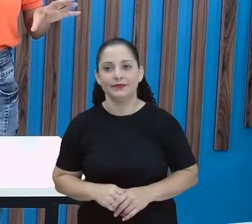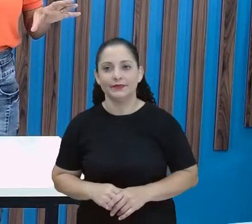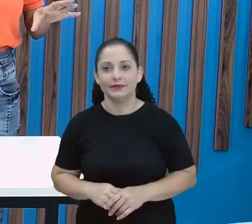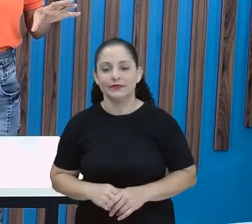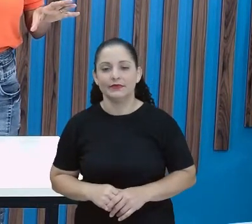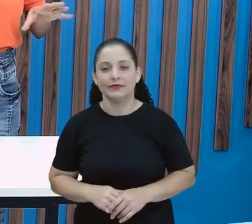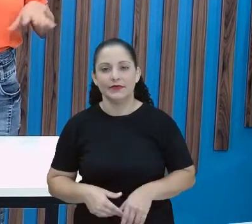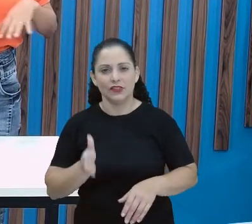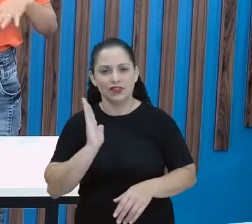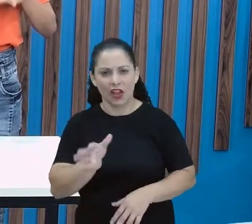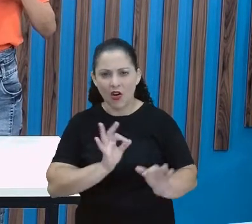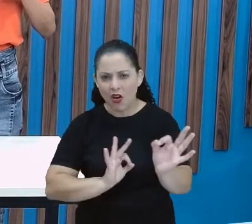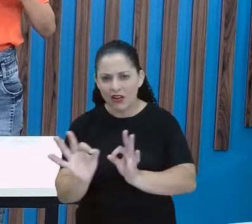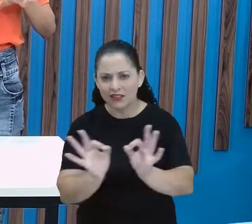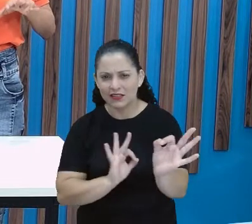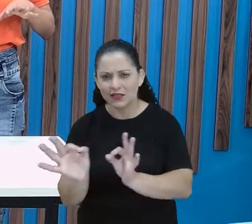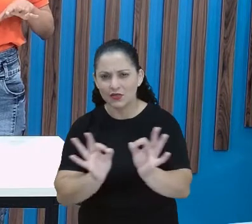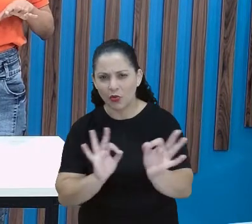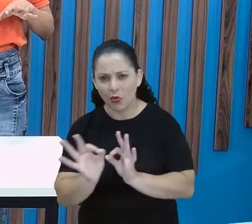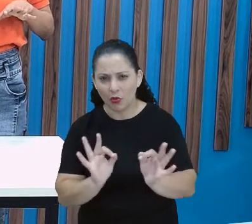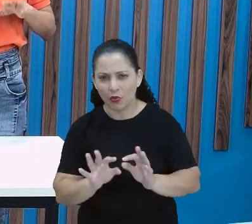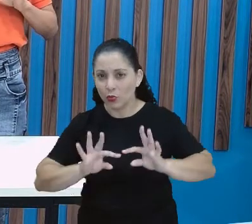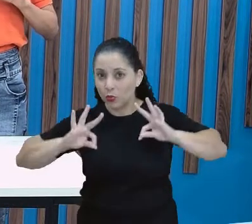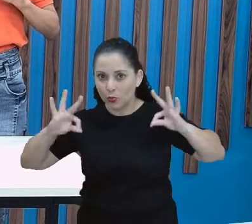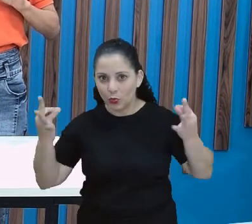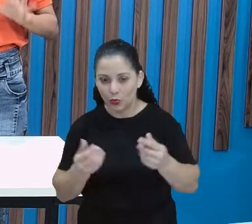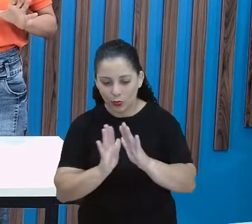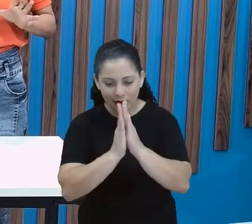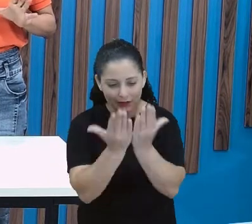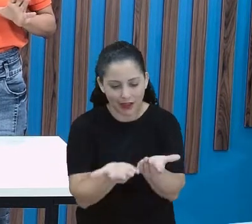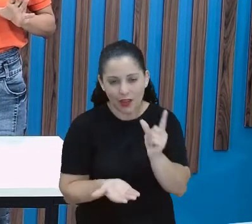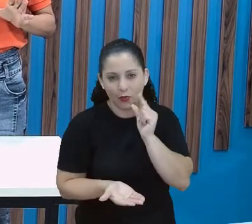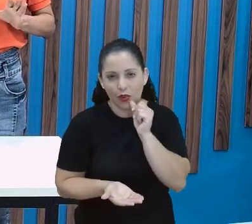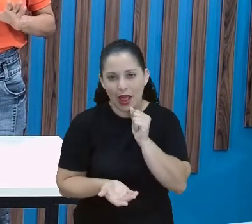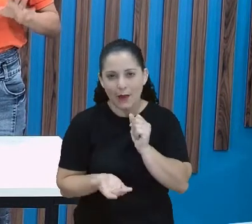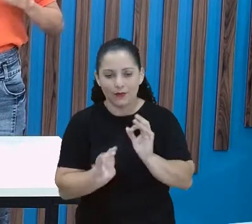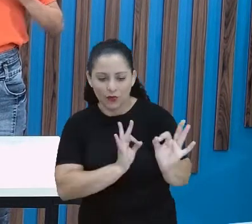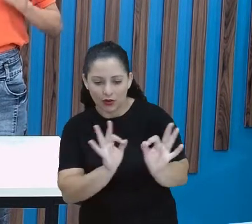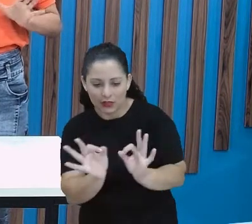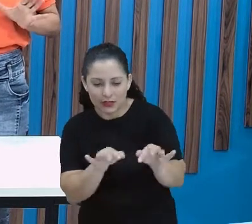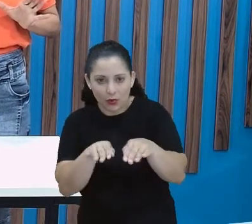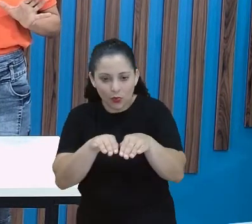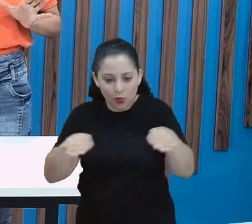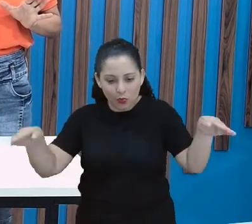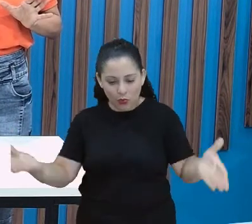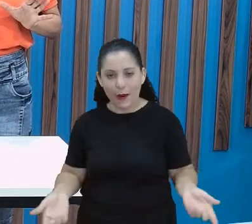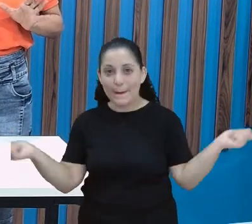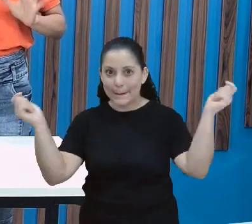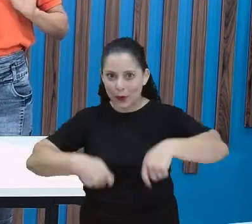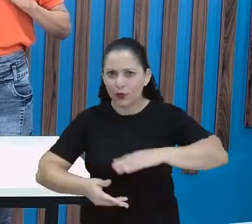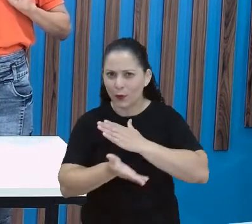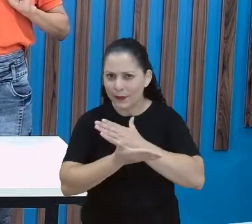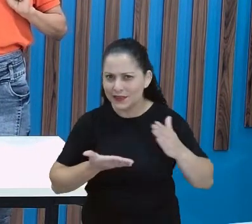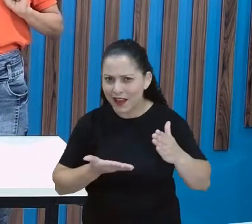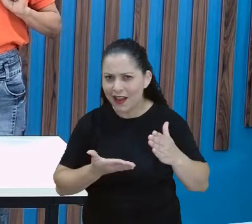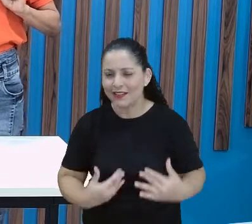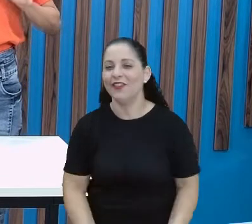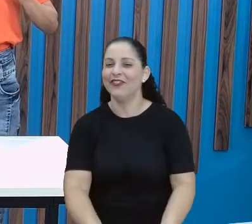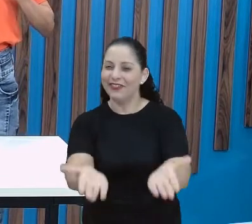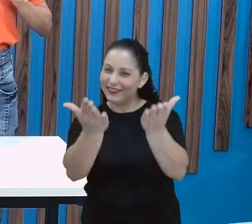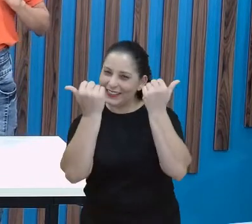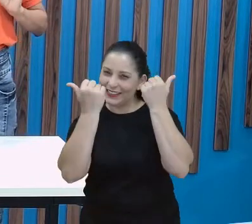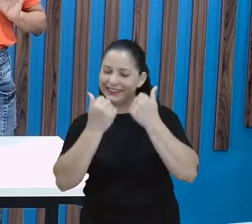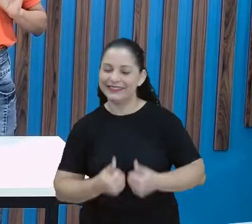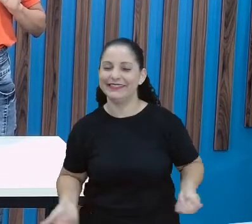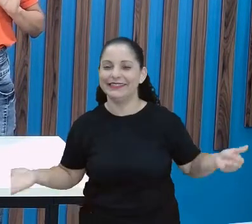Organizou o material? Separou todo o material aí? Está tudo organizado? Posso começar a aula? Então, vamos lá.